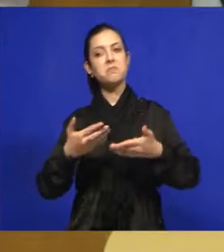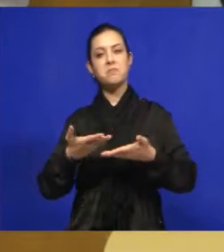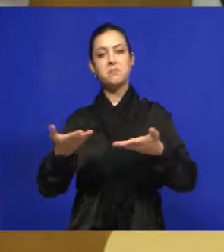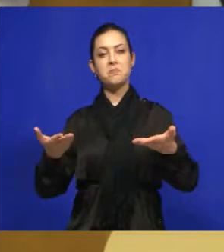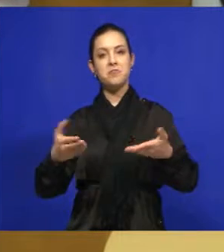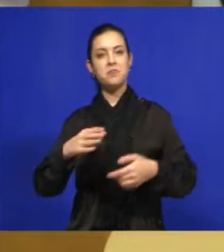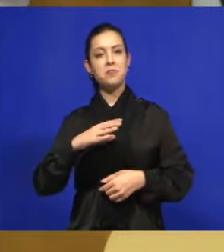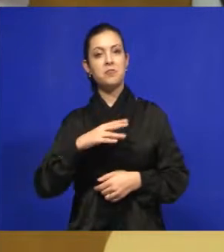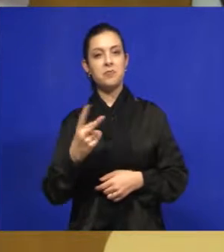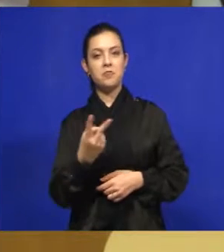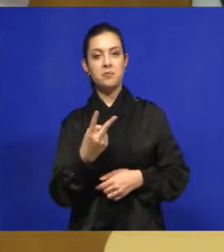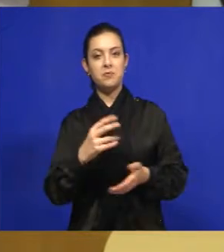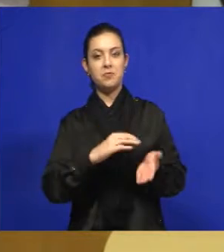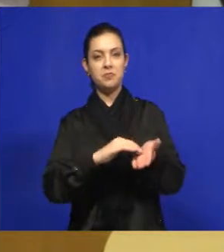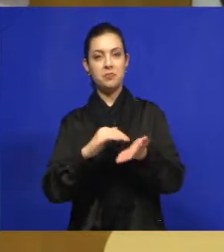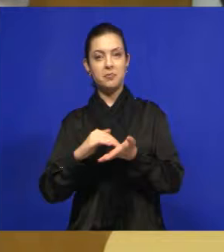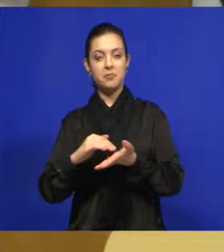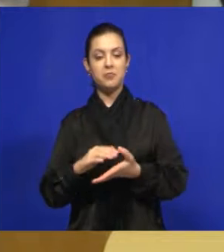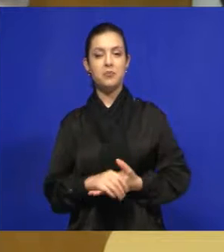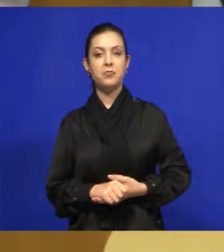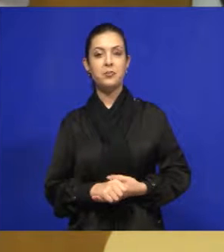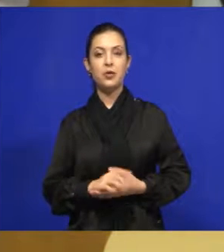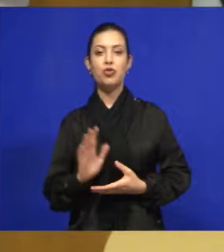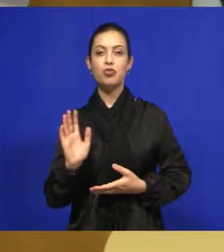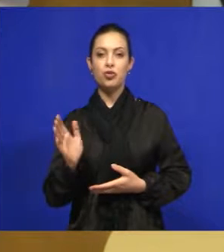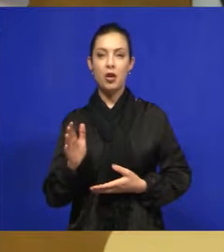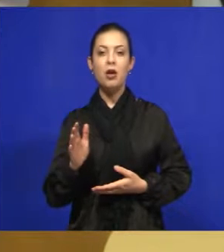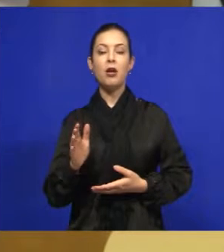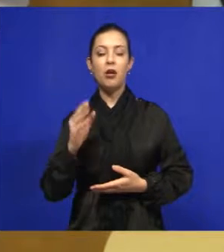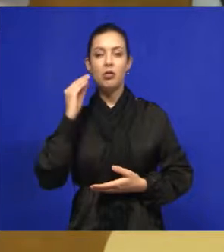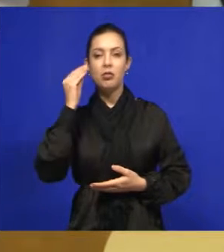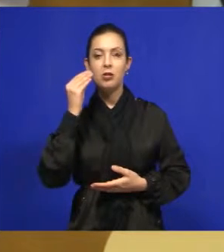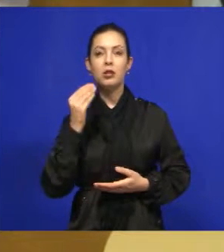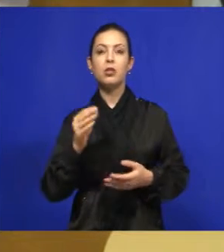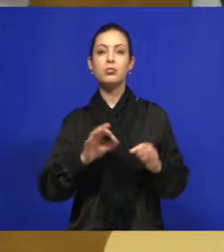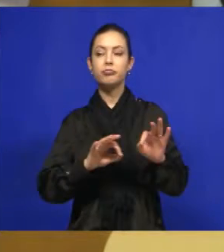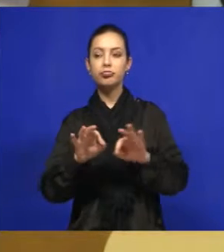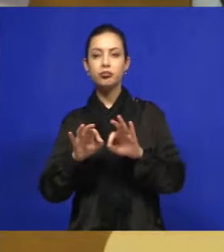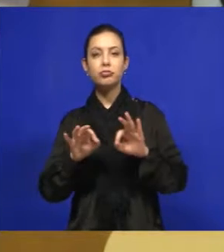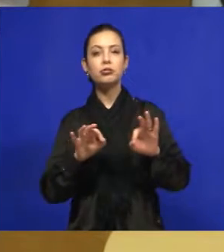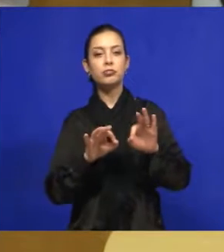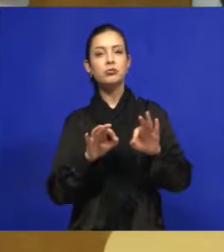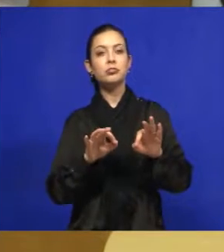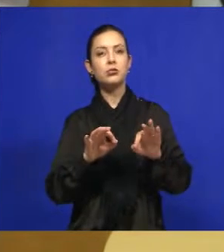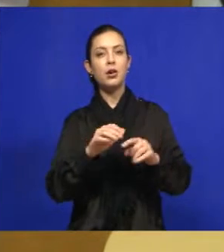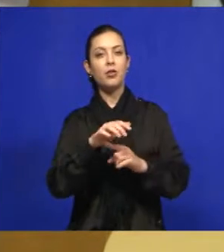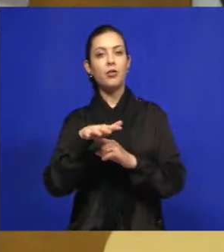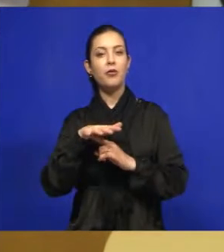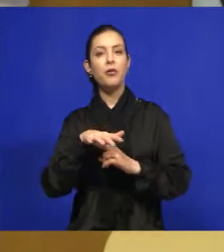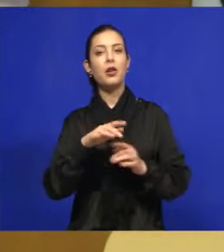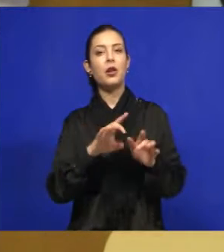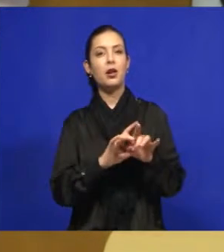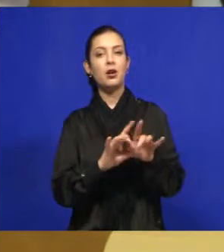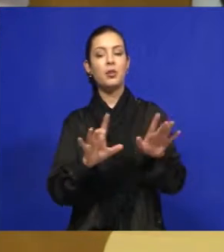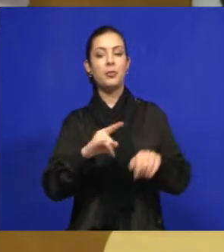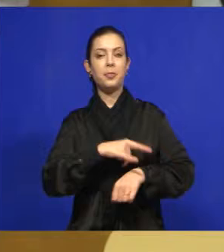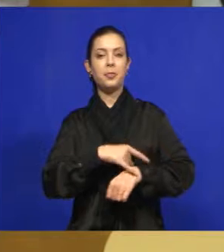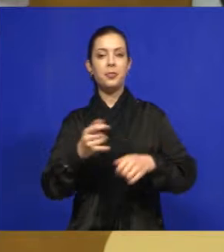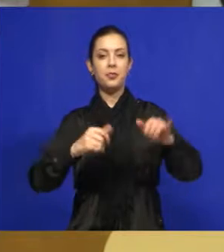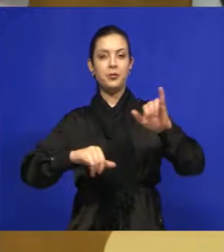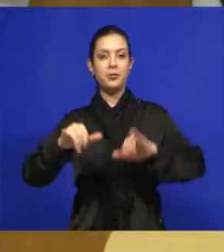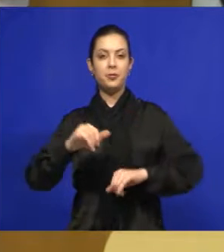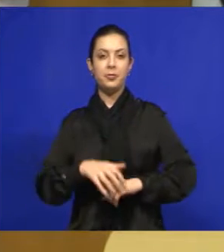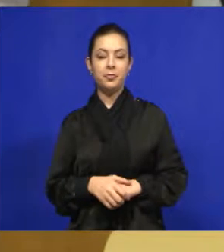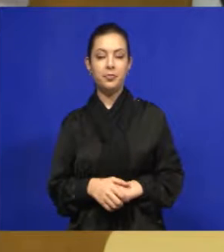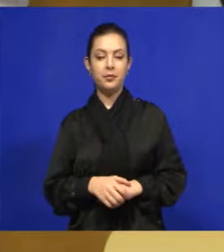dessas duas secretarias, que já estão viabilizando a colocação dos banheiros nas feiras. Quero já, no primeiro